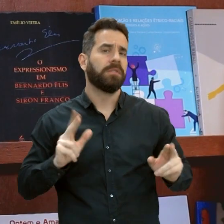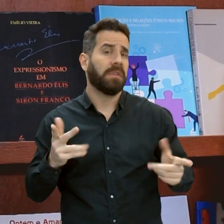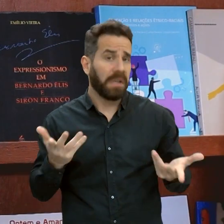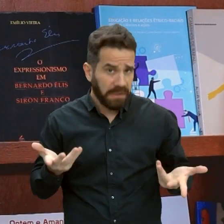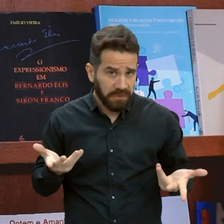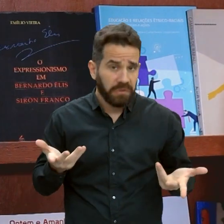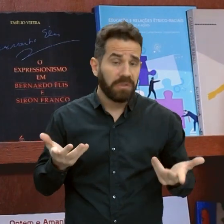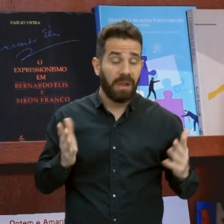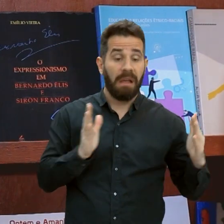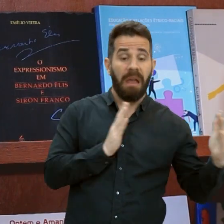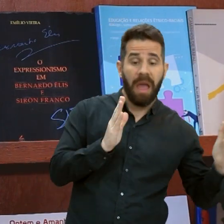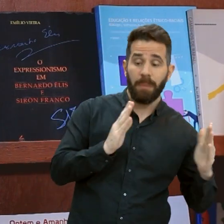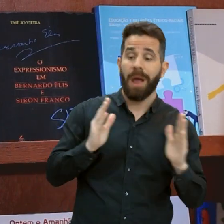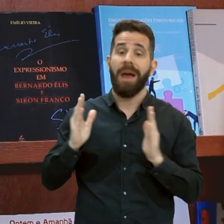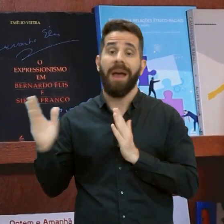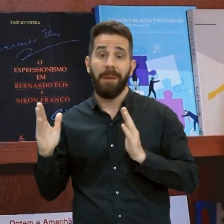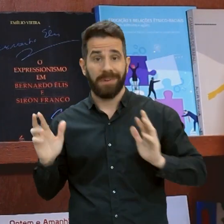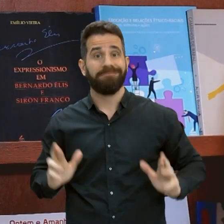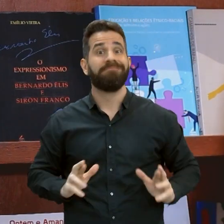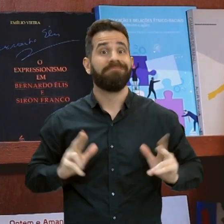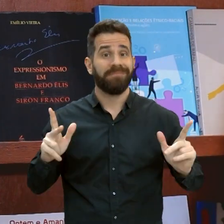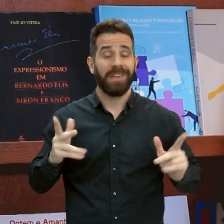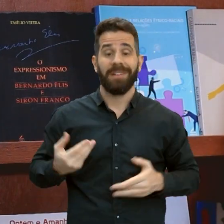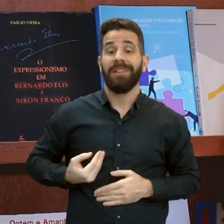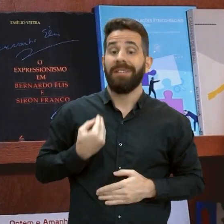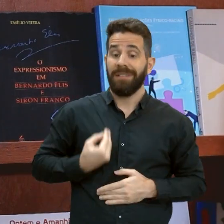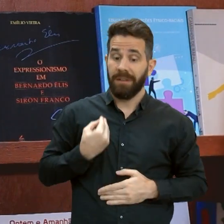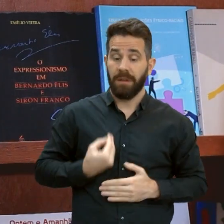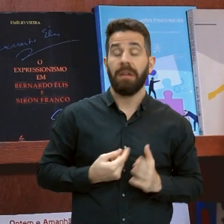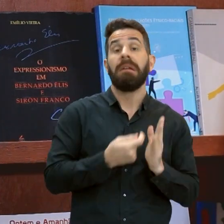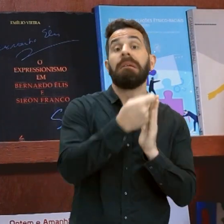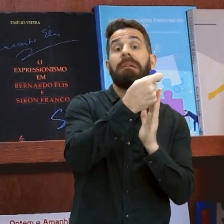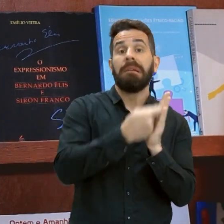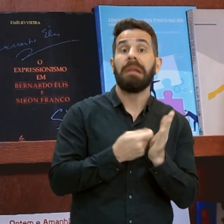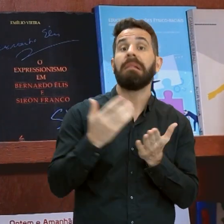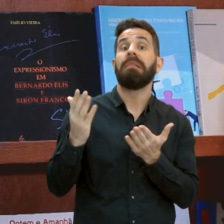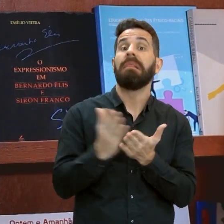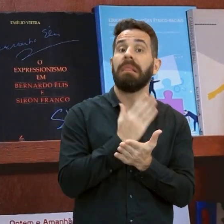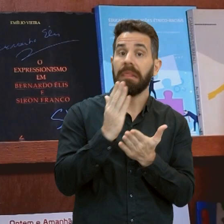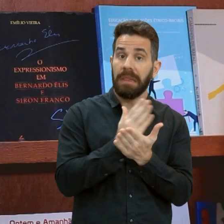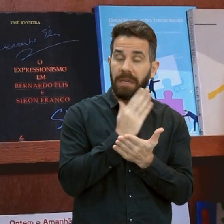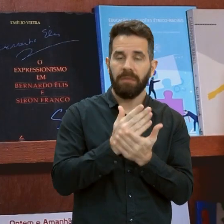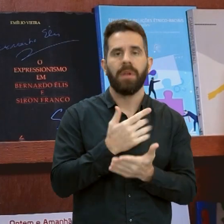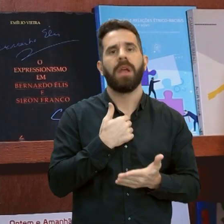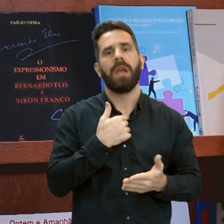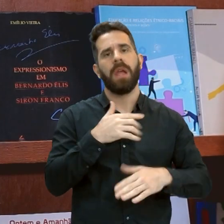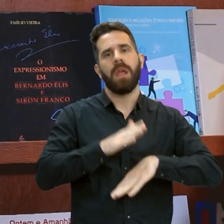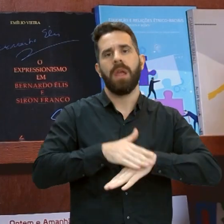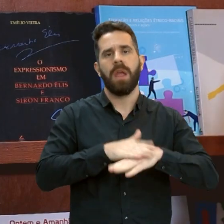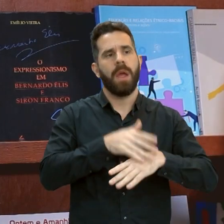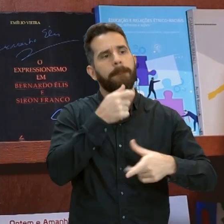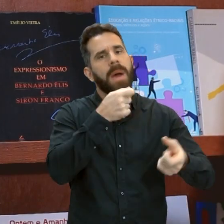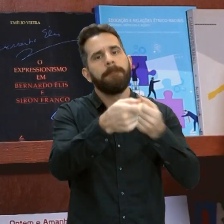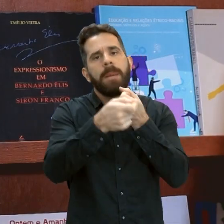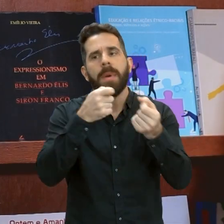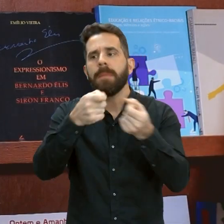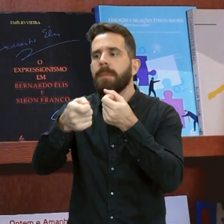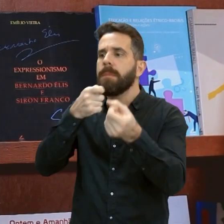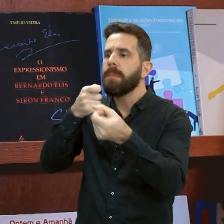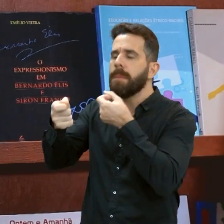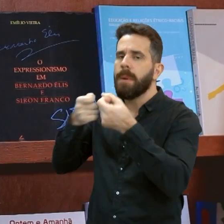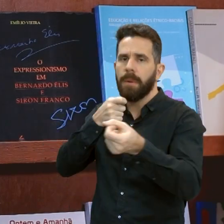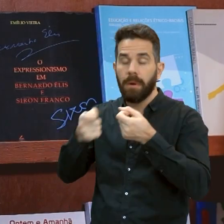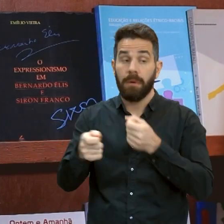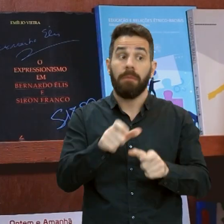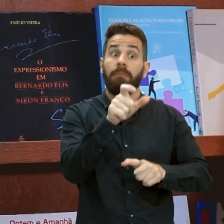Então nesse livro foram feitas várias entrevistas com estudantes e